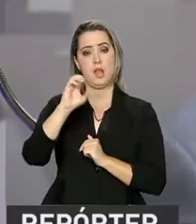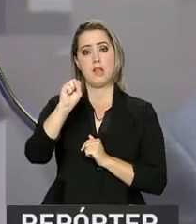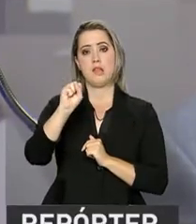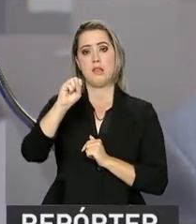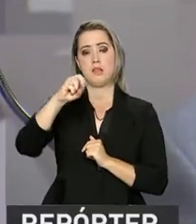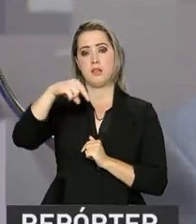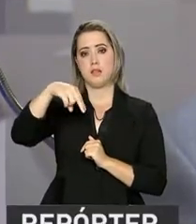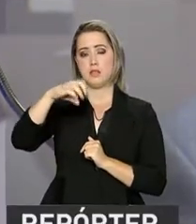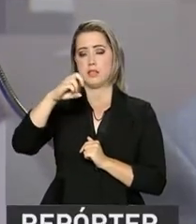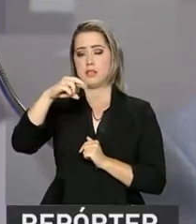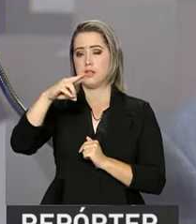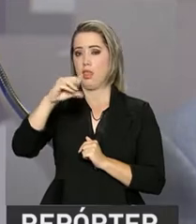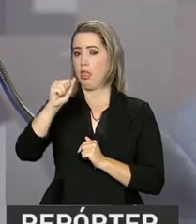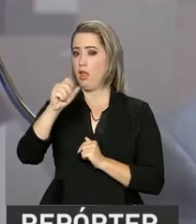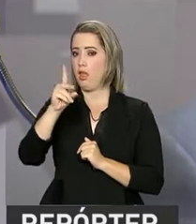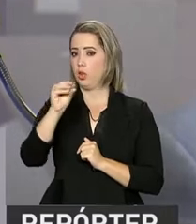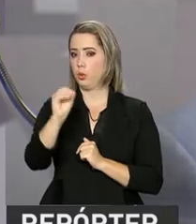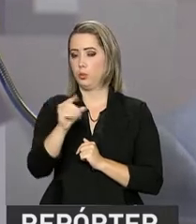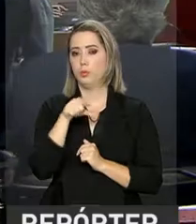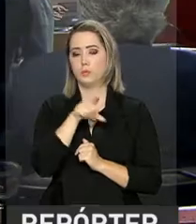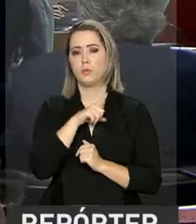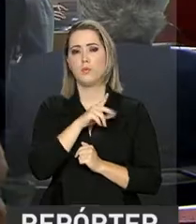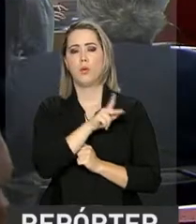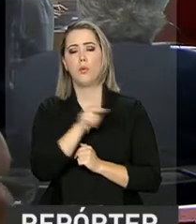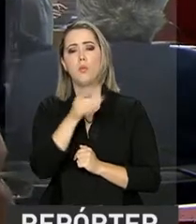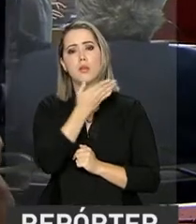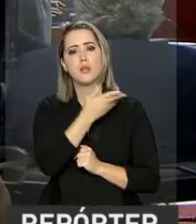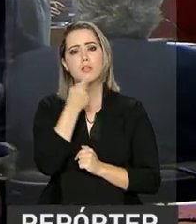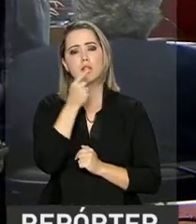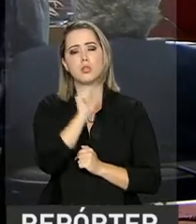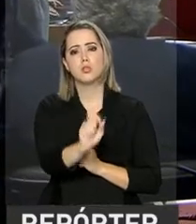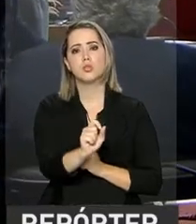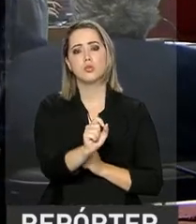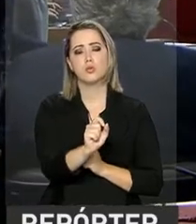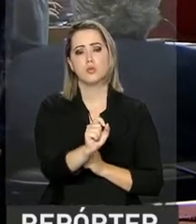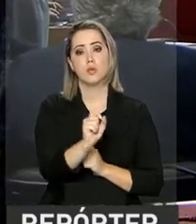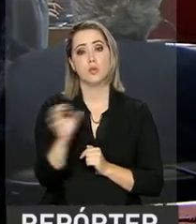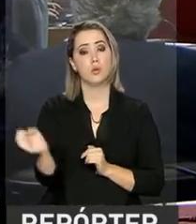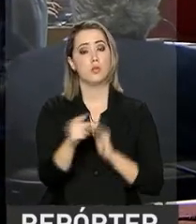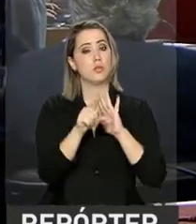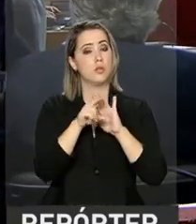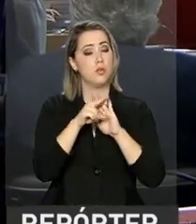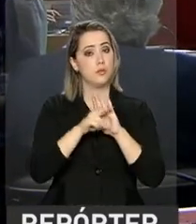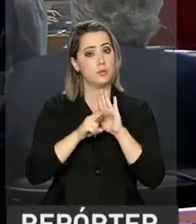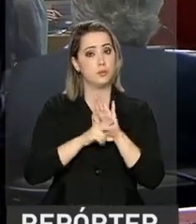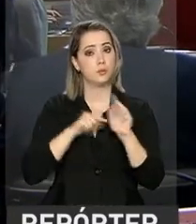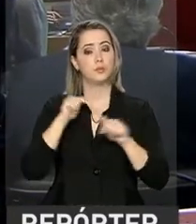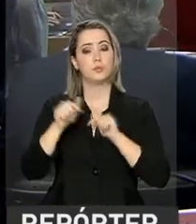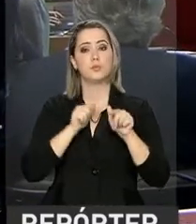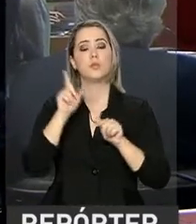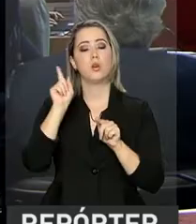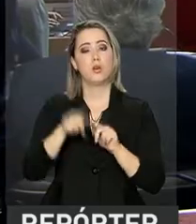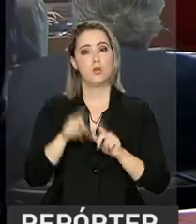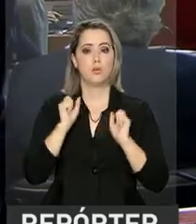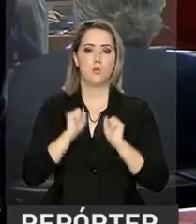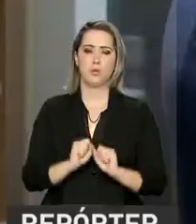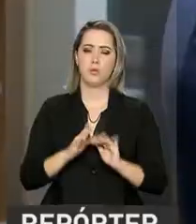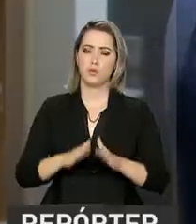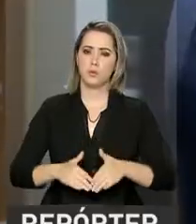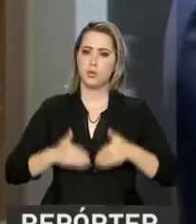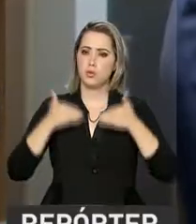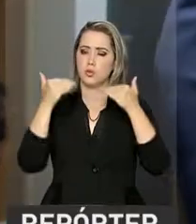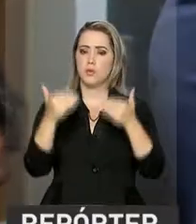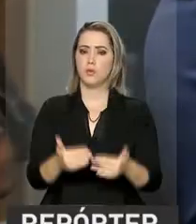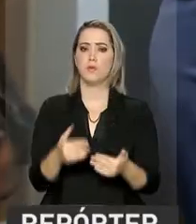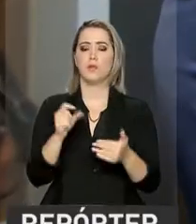Superior do Trabalho, o ministro Ives Gandra, defendeu que a modernização das leis do trabalho é uma das formas de enfrentar